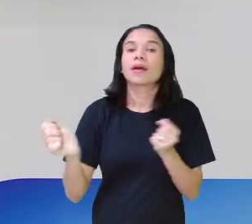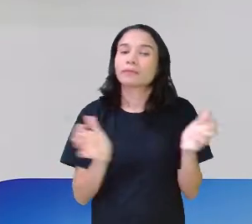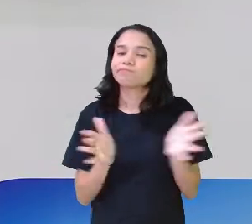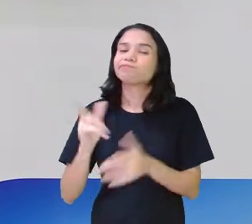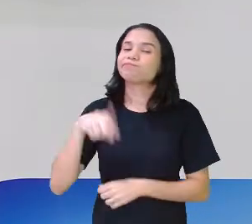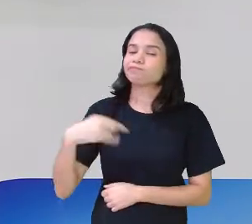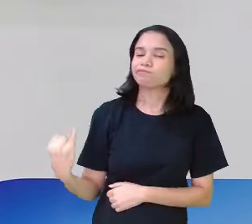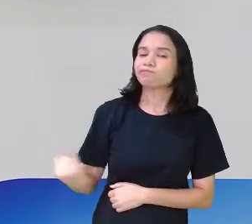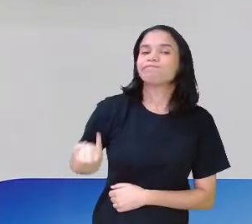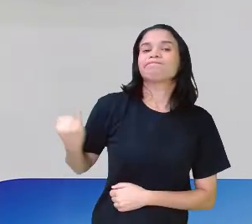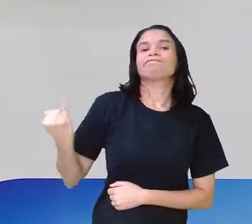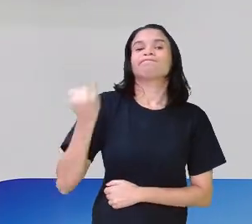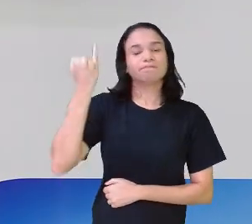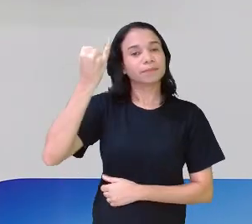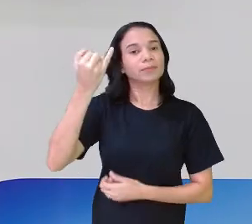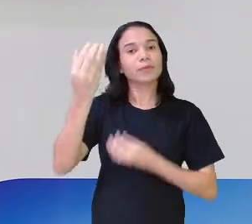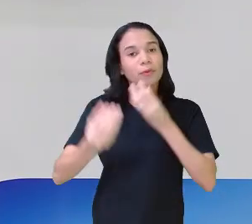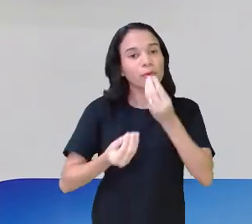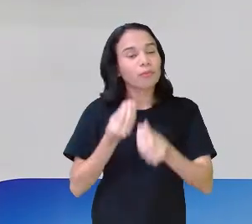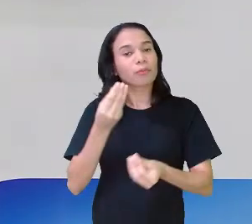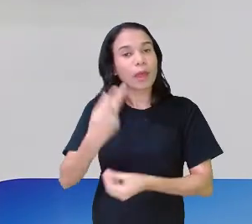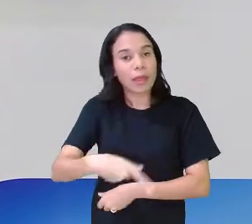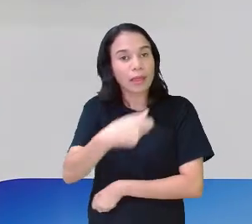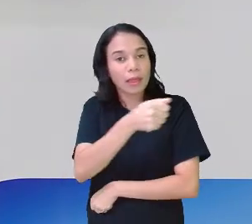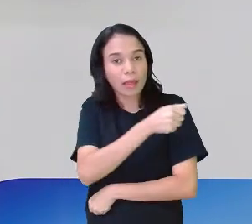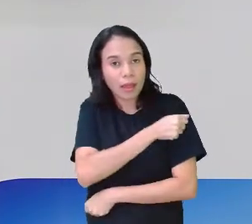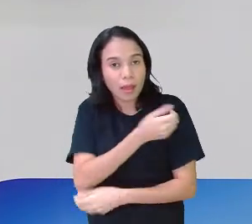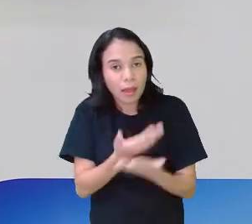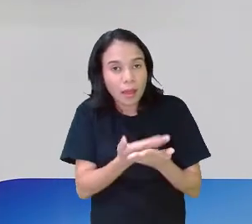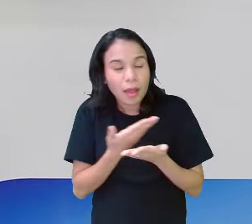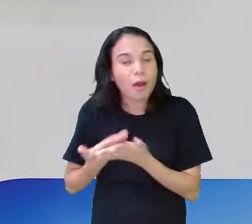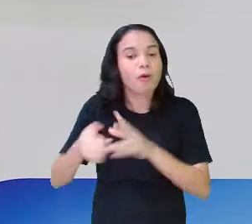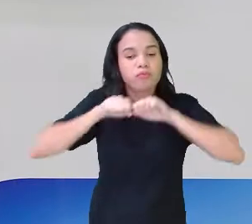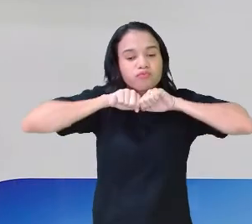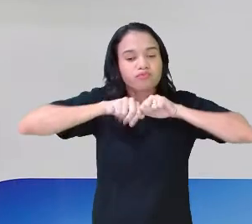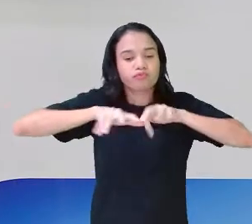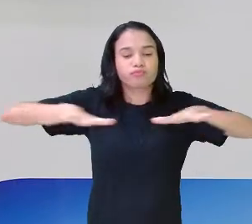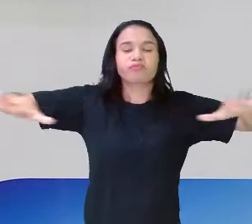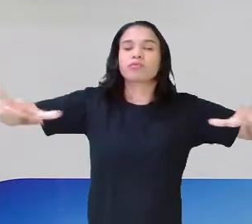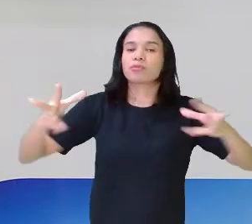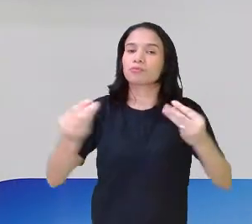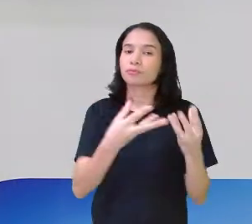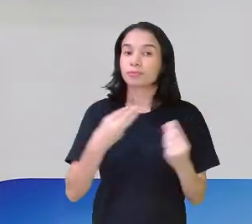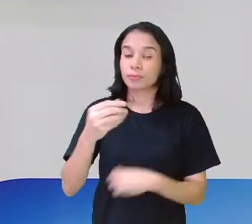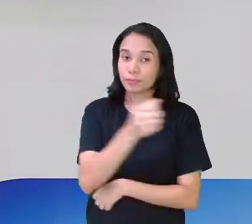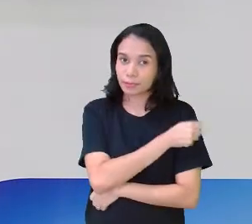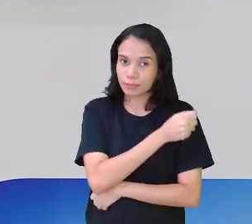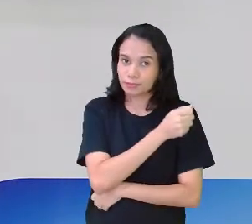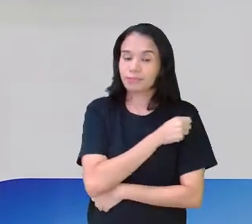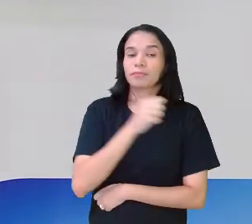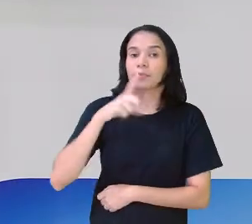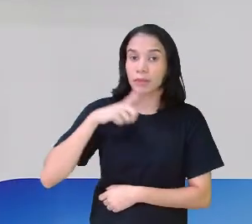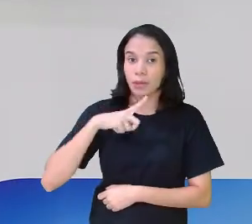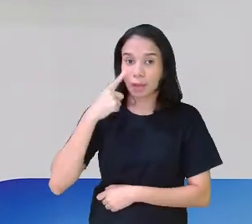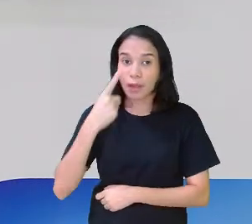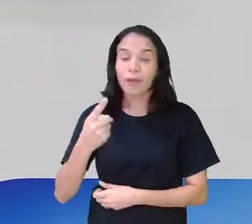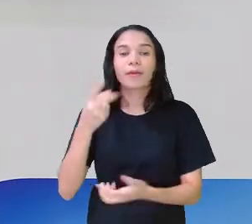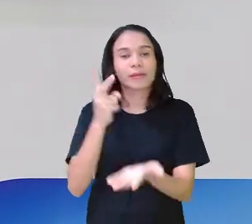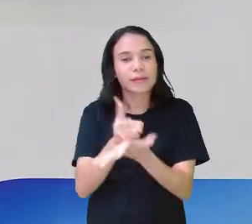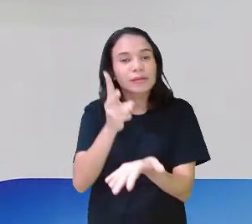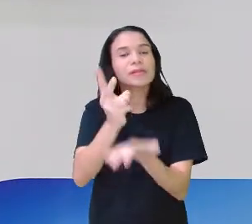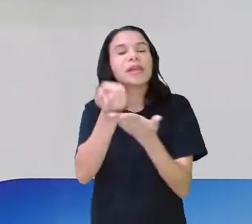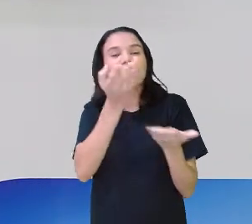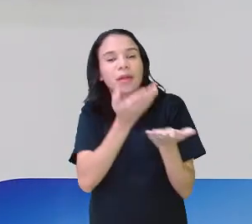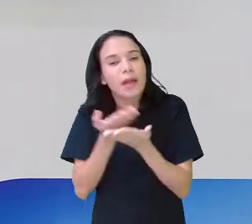tão importante. Fazendo com que essa aula alcance um número ainda maior de estudantes. Faço questão de todas